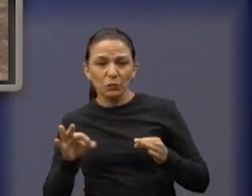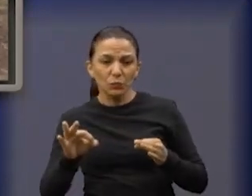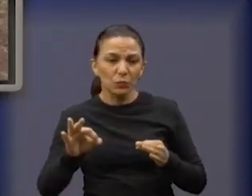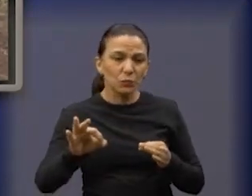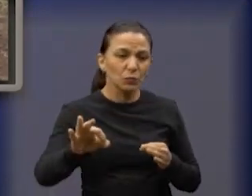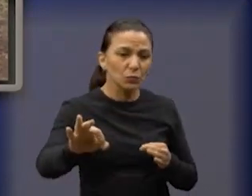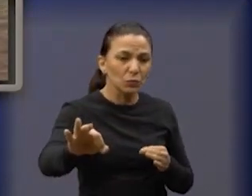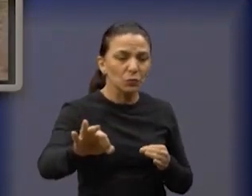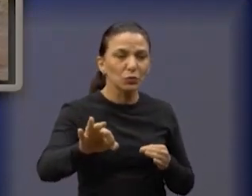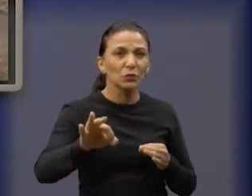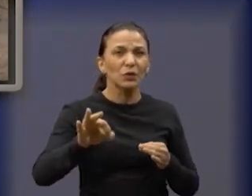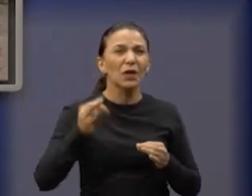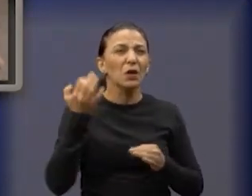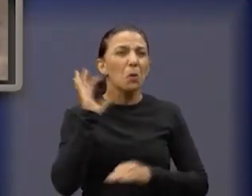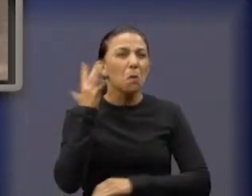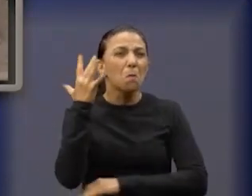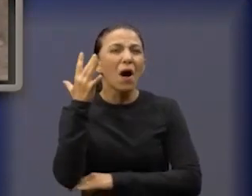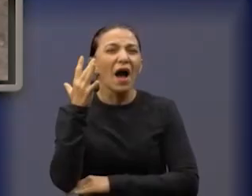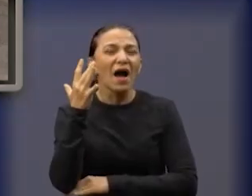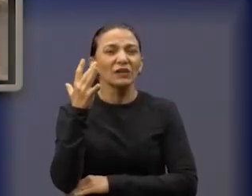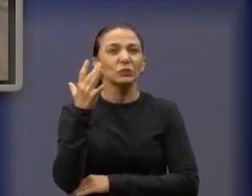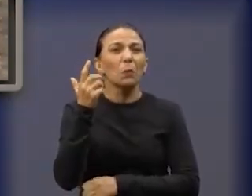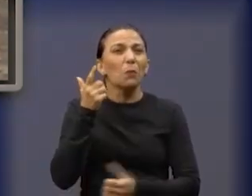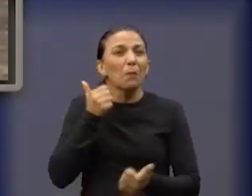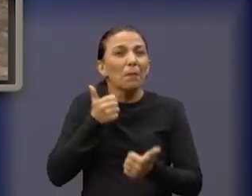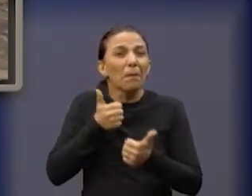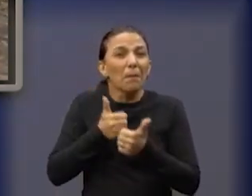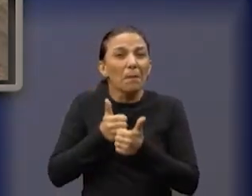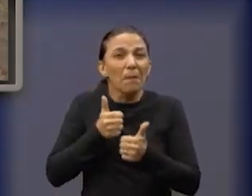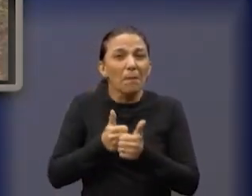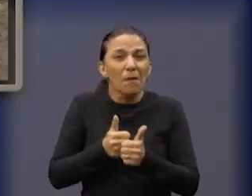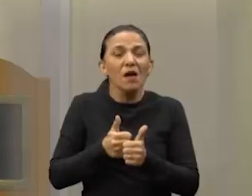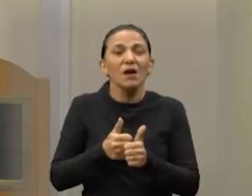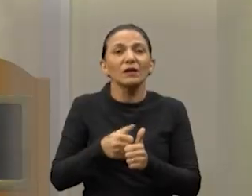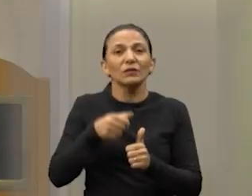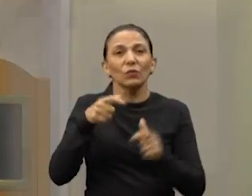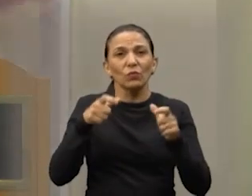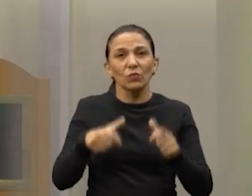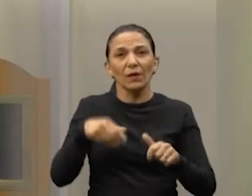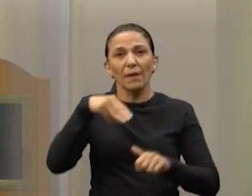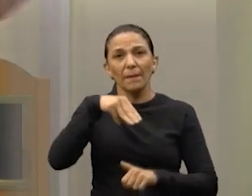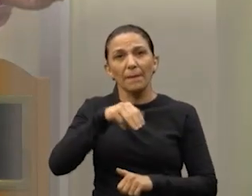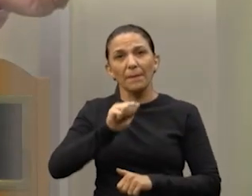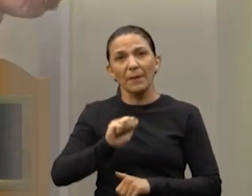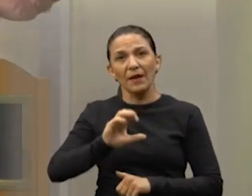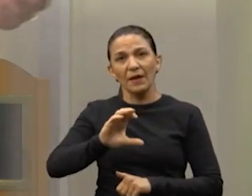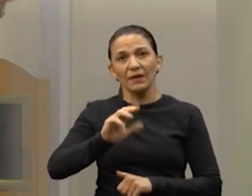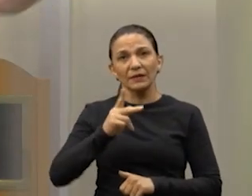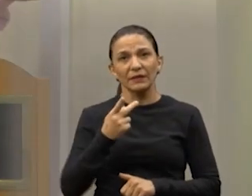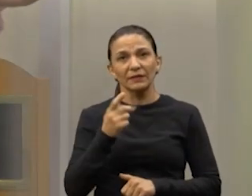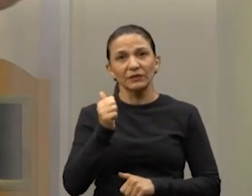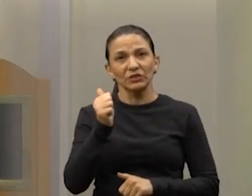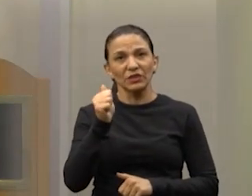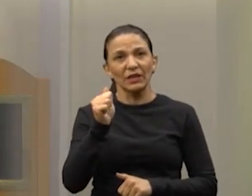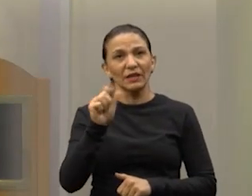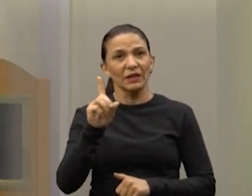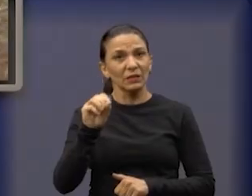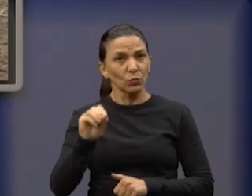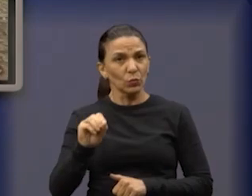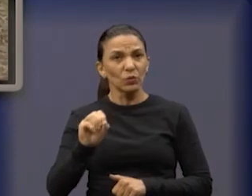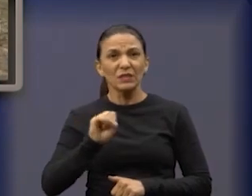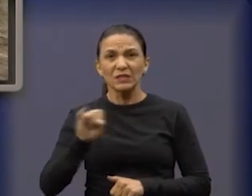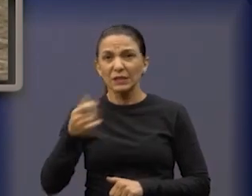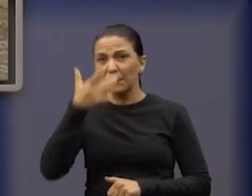Eu parei o carro lá no Machado, no Bar do Tenente, e desci a pé até lá embaixo. Agora, a gente nunca vai achar. Se alguém não denunciar, né?